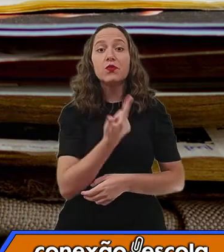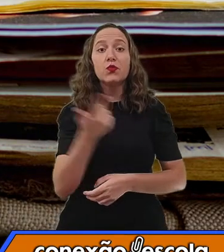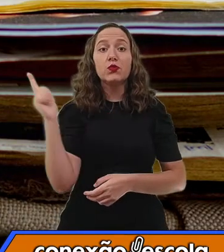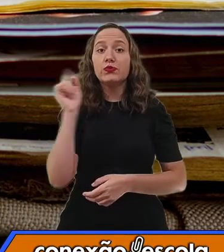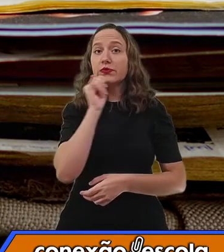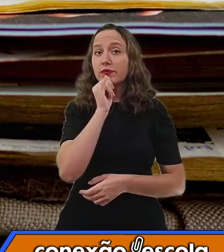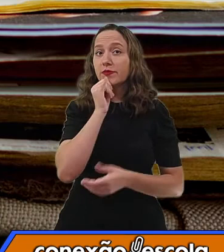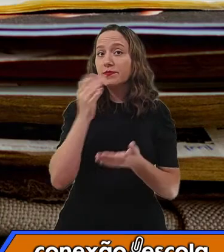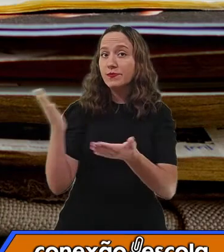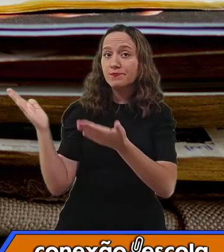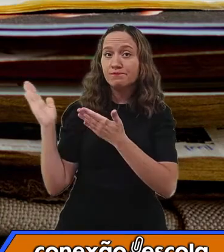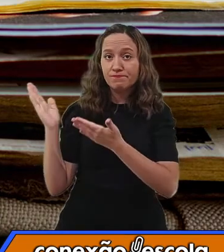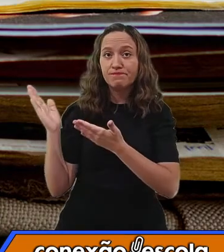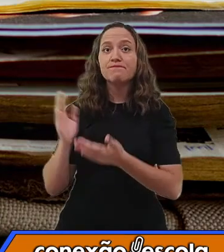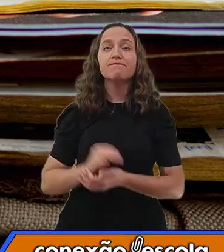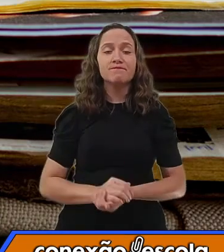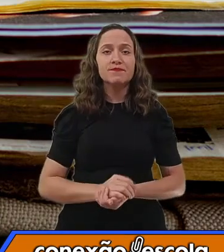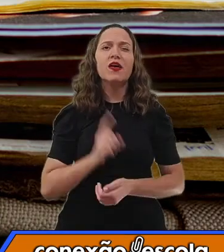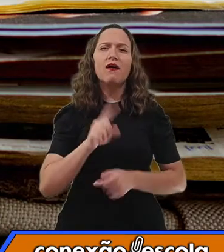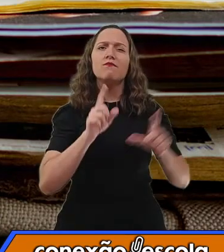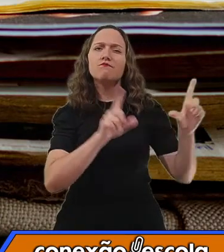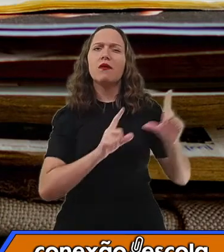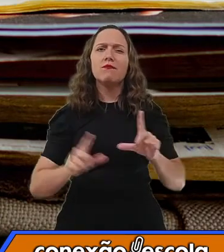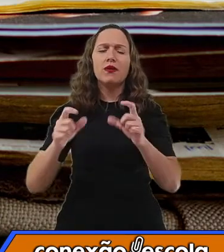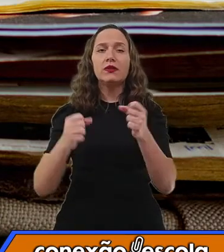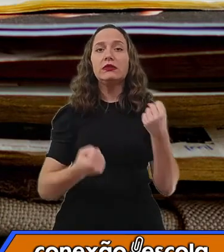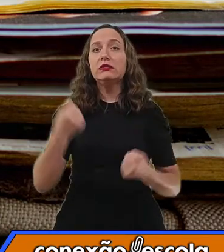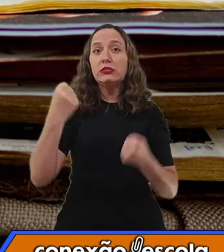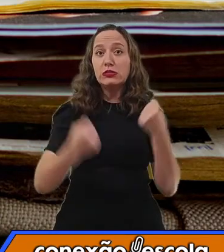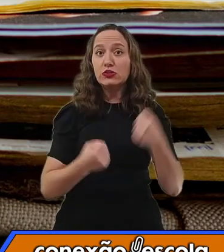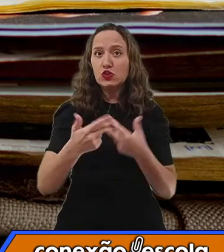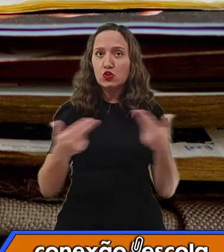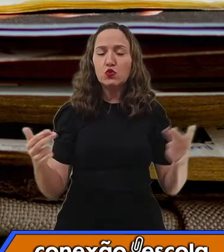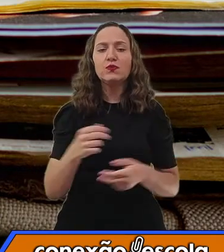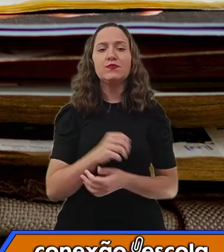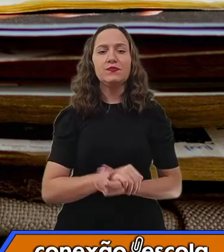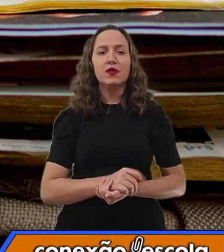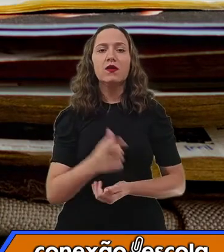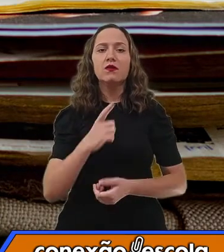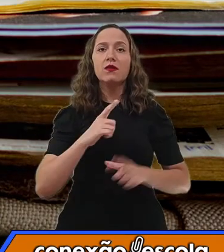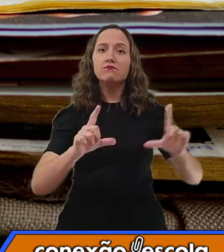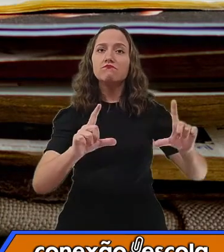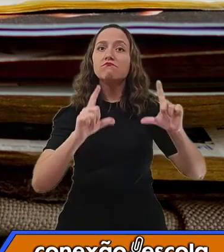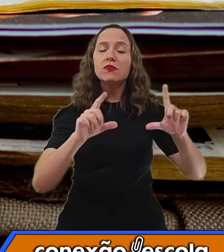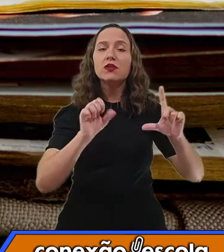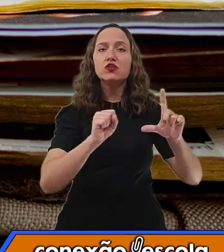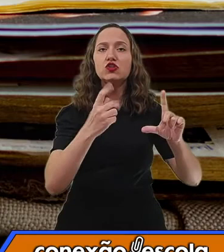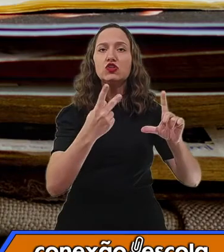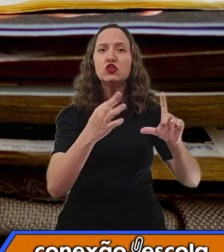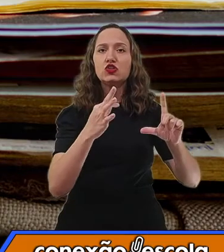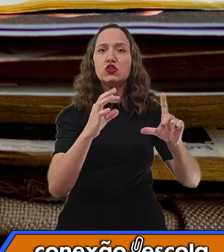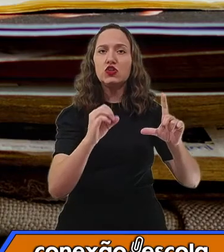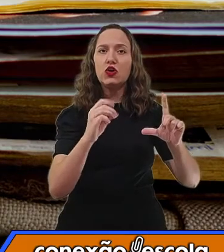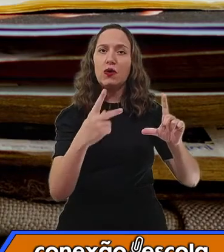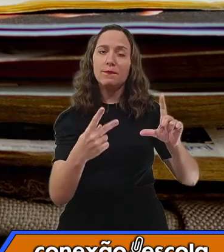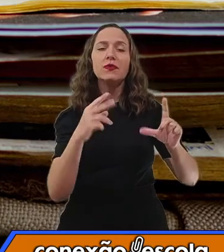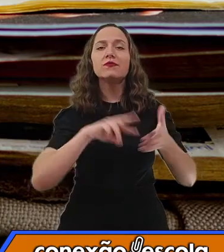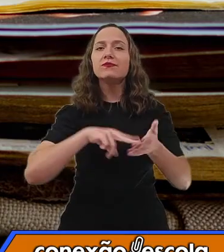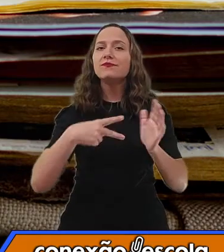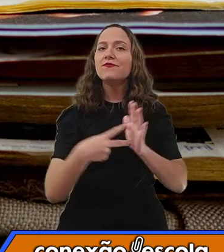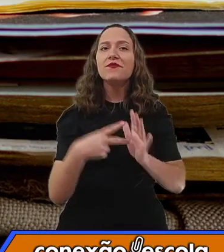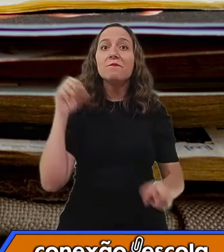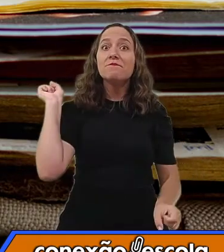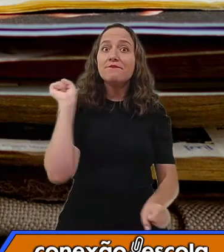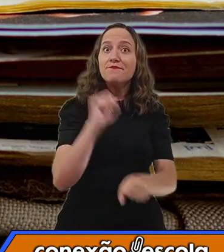Placas de sinalização de trânsito. Ó, stop. É o nosso pare, né? Pare. Então, você vê uma placa dessa,